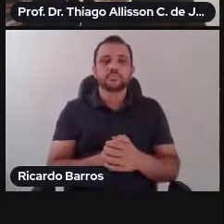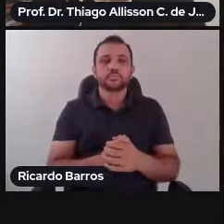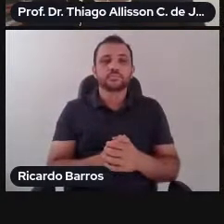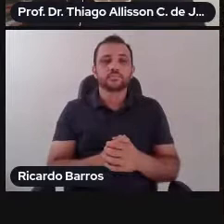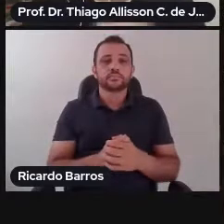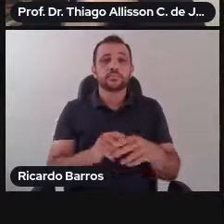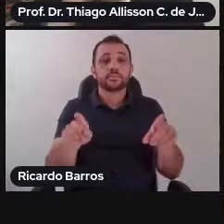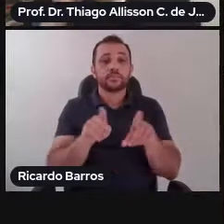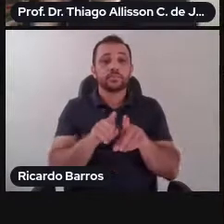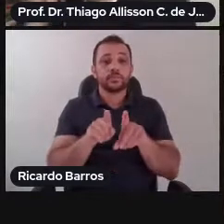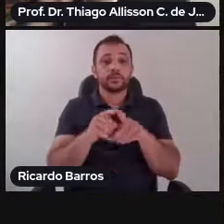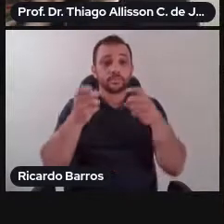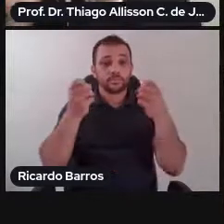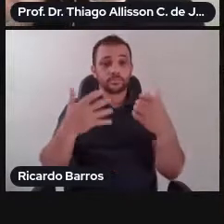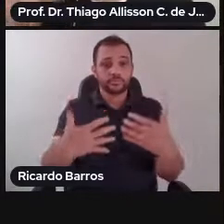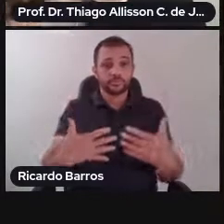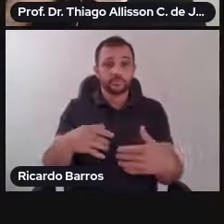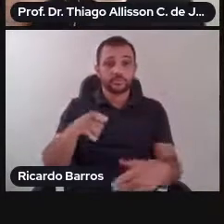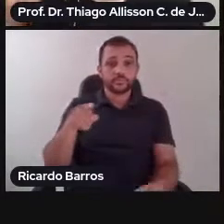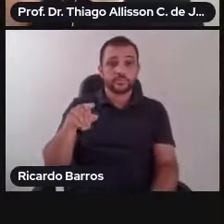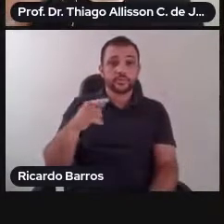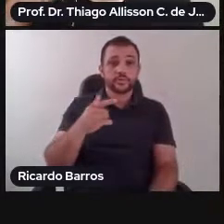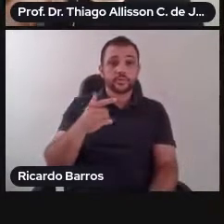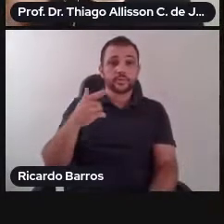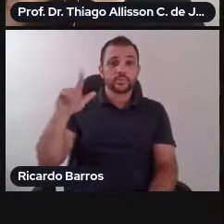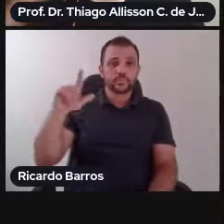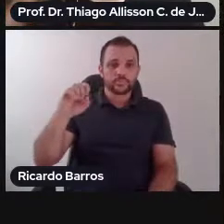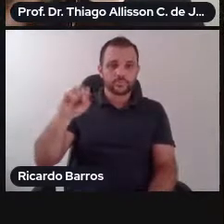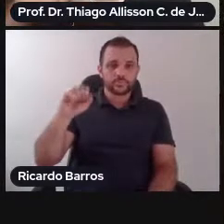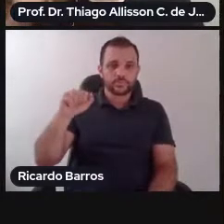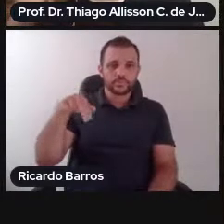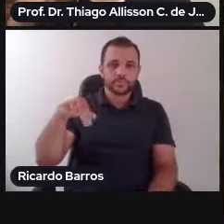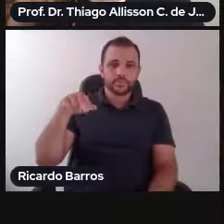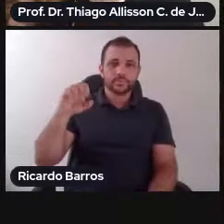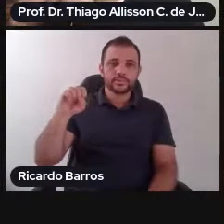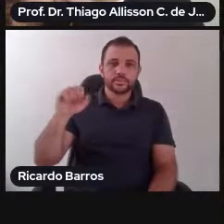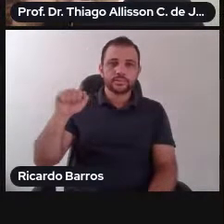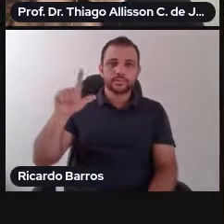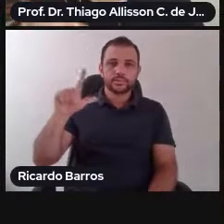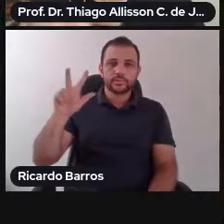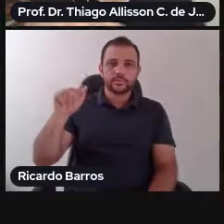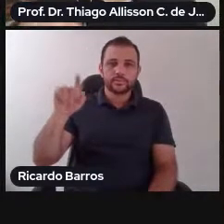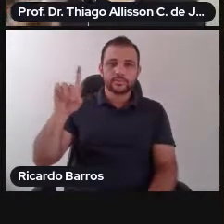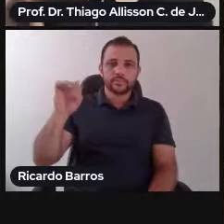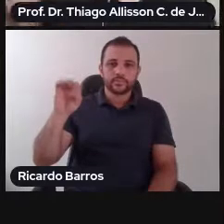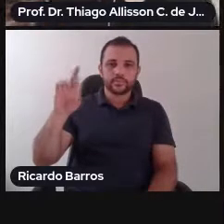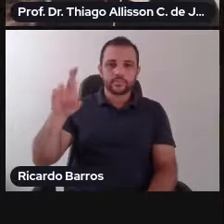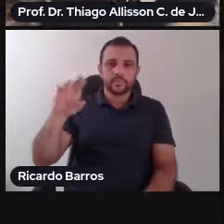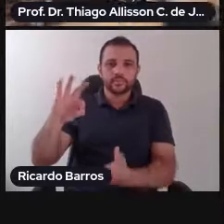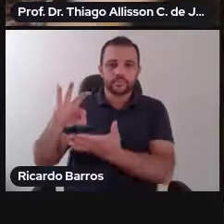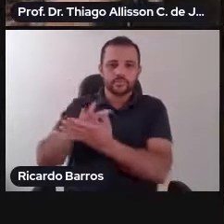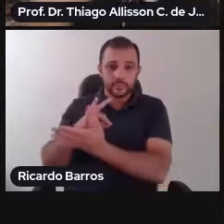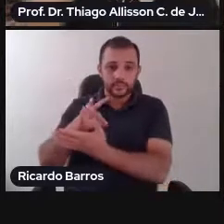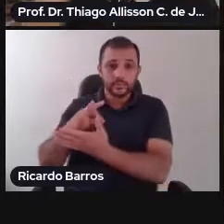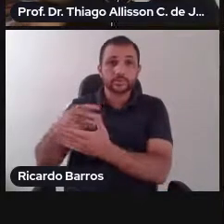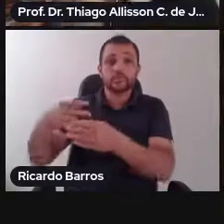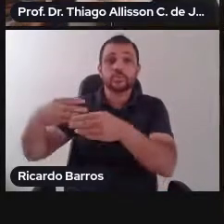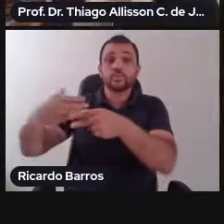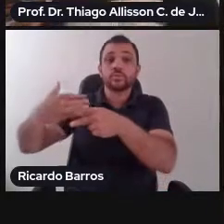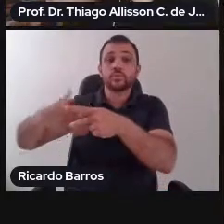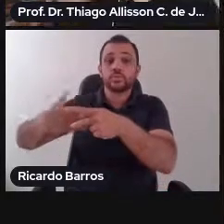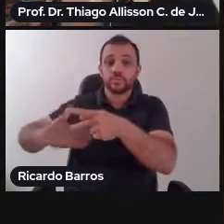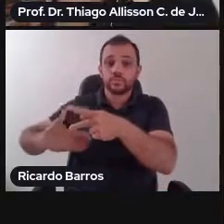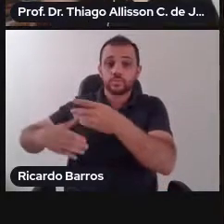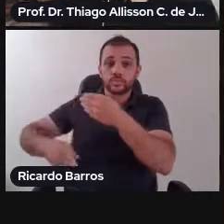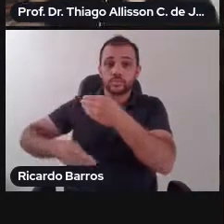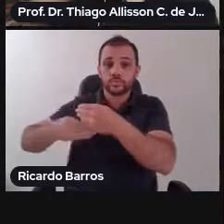protocolo adicional de Sancelador, dialogando com diversos instrumentos internacionais específicos, vão integrar esse sistema